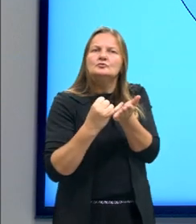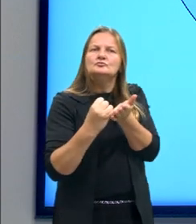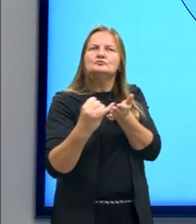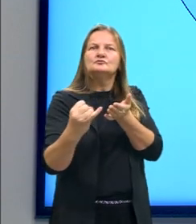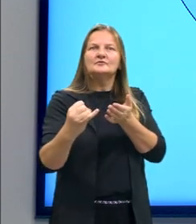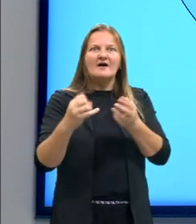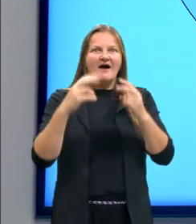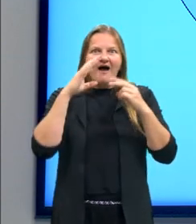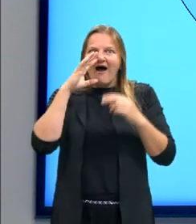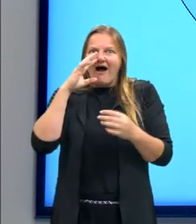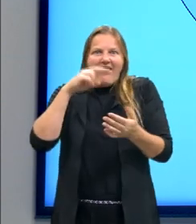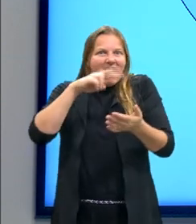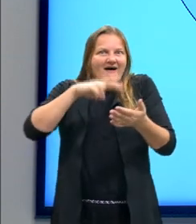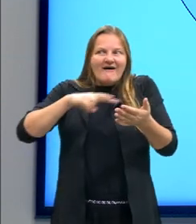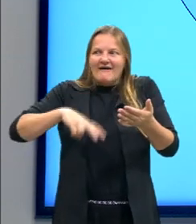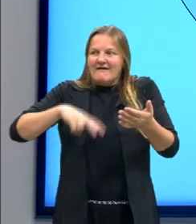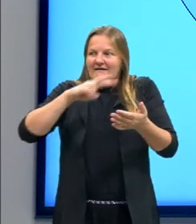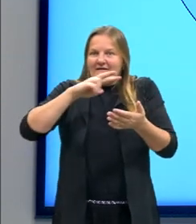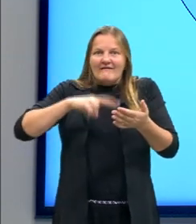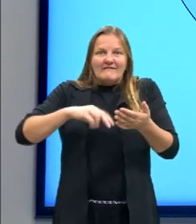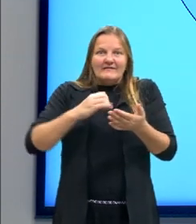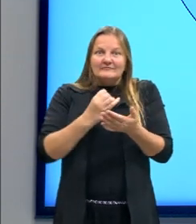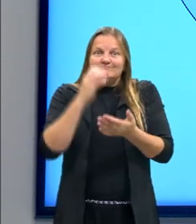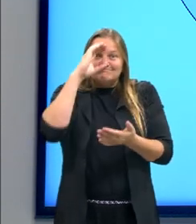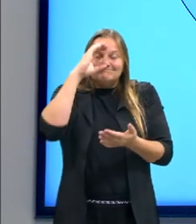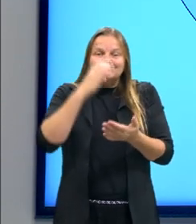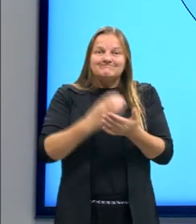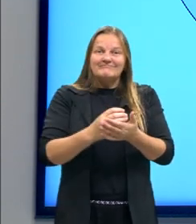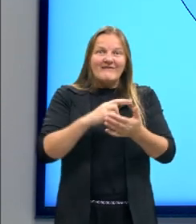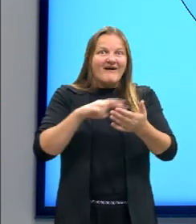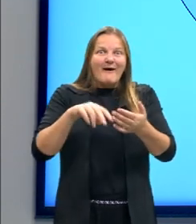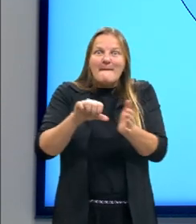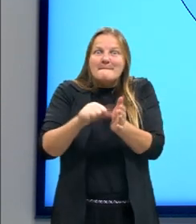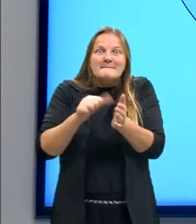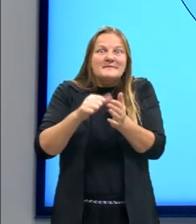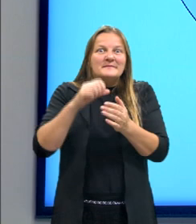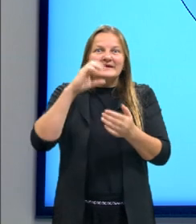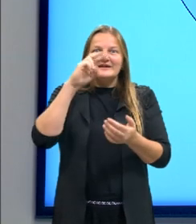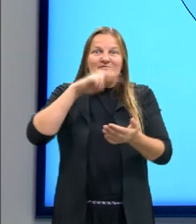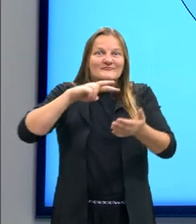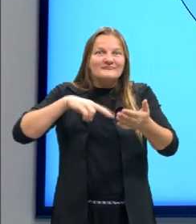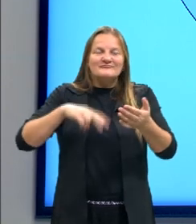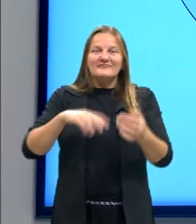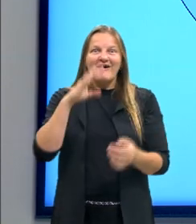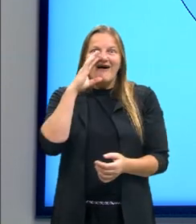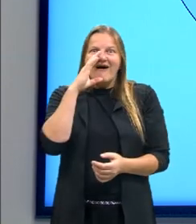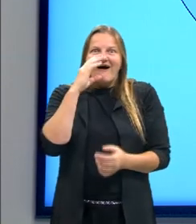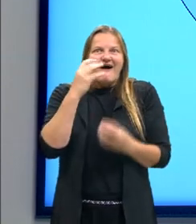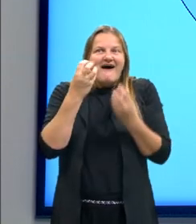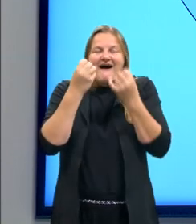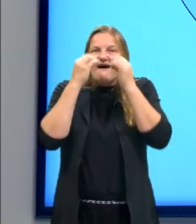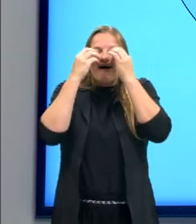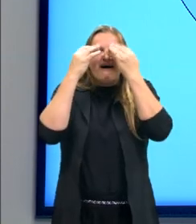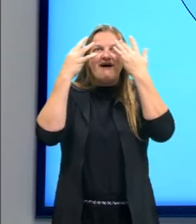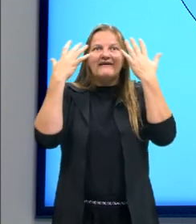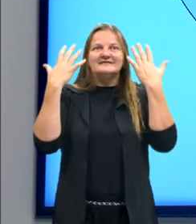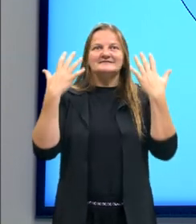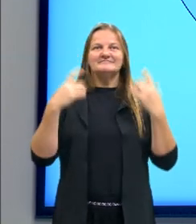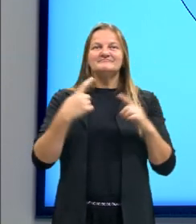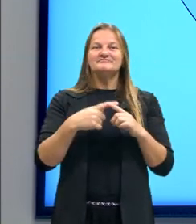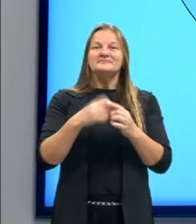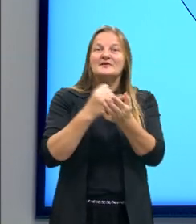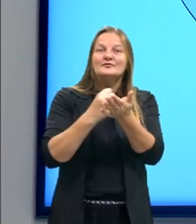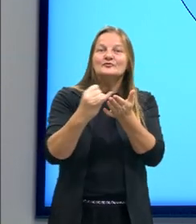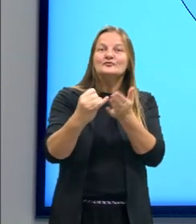enche os olhos de quem lê logo na primeira leitura, sem ela, essa introdução fica apenas